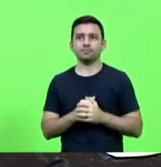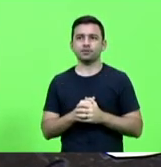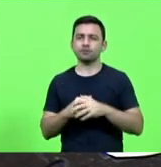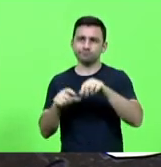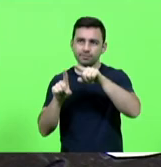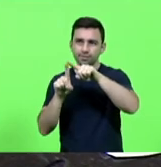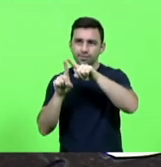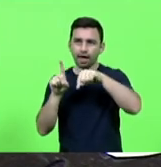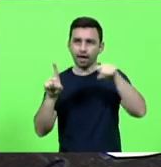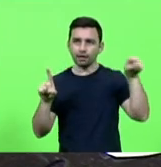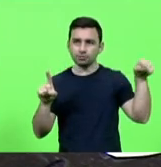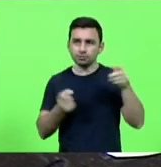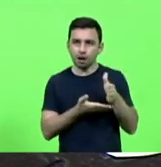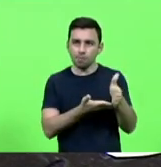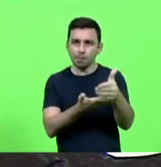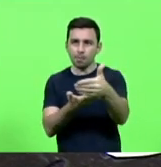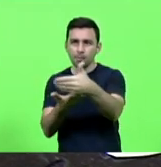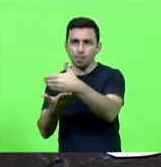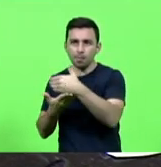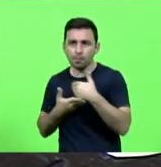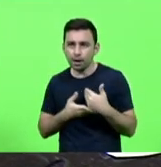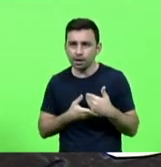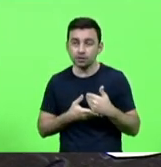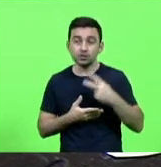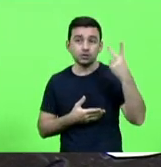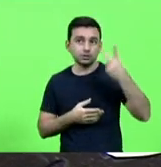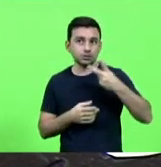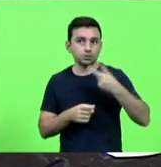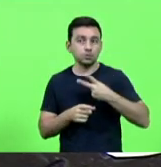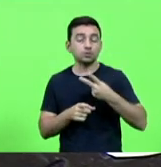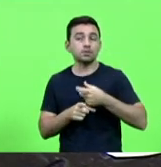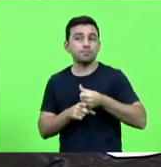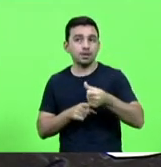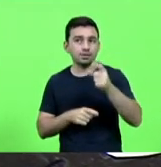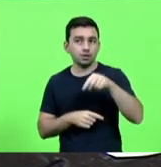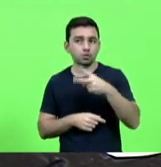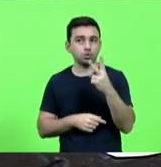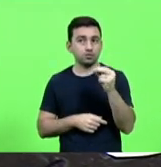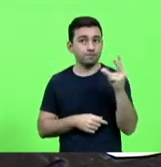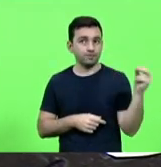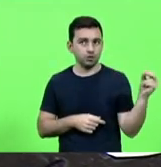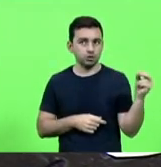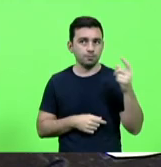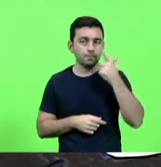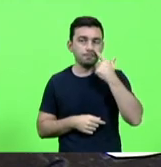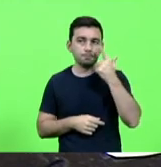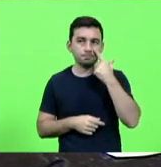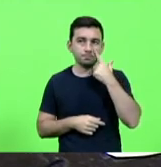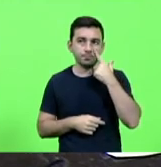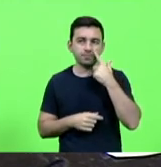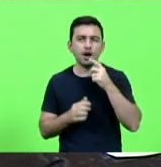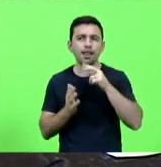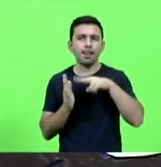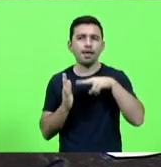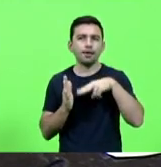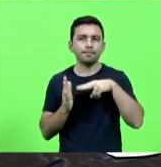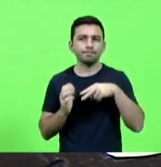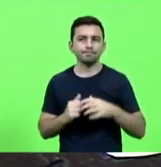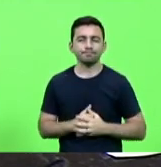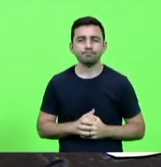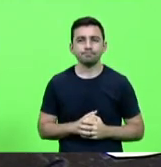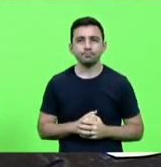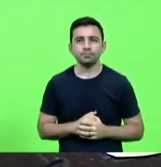de arrecadação dos cartórios no segundo semestre de 2020 eu vou aqui ler só alguns para os senhores vejam só